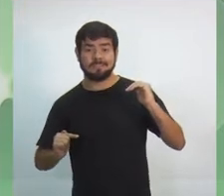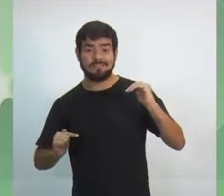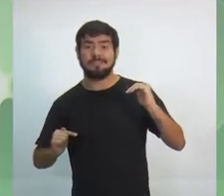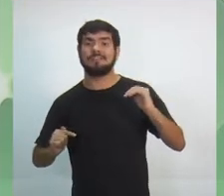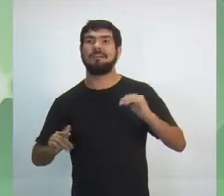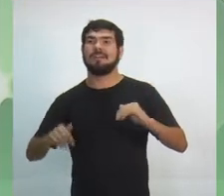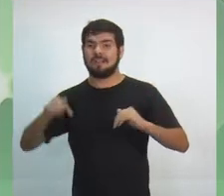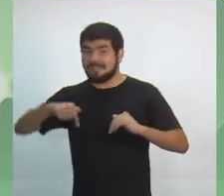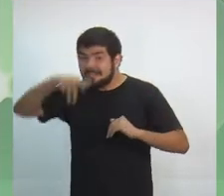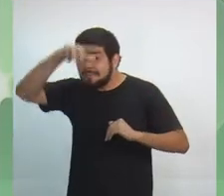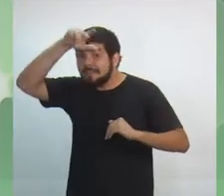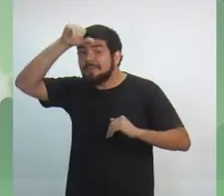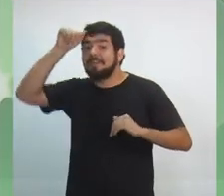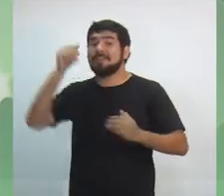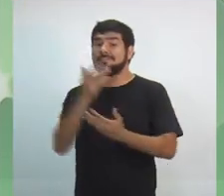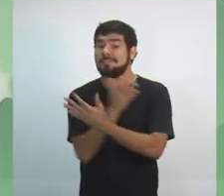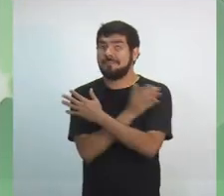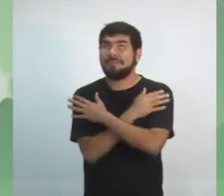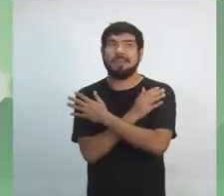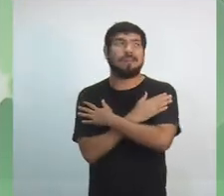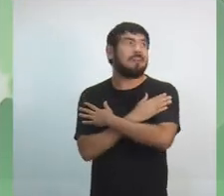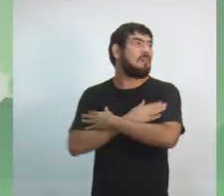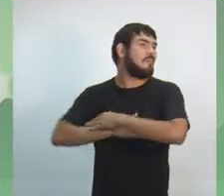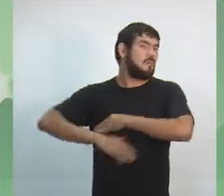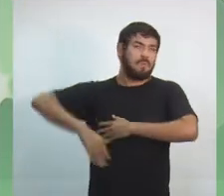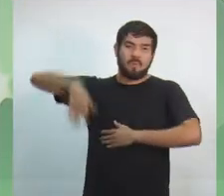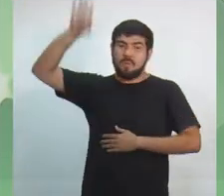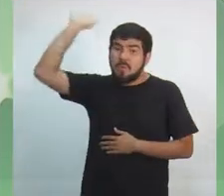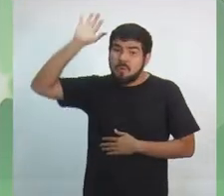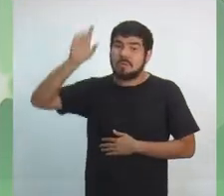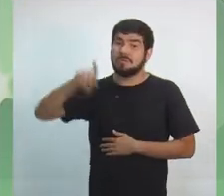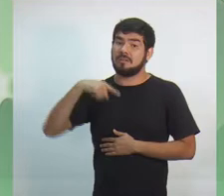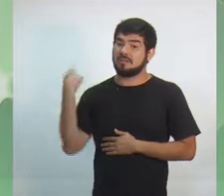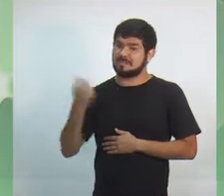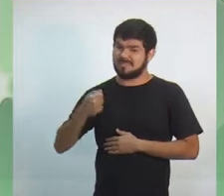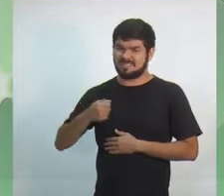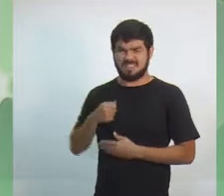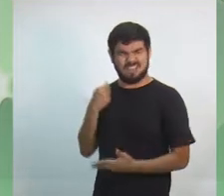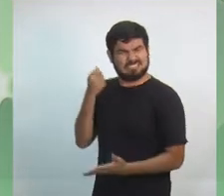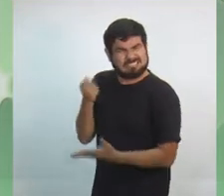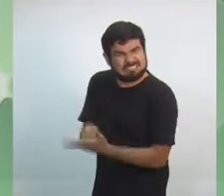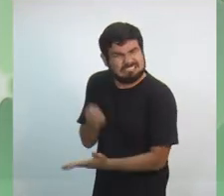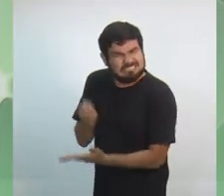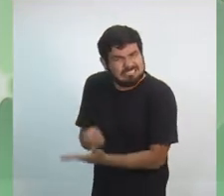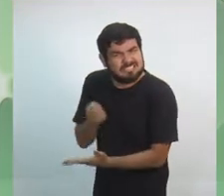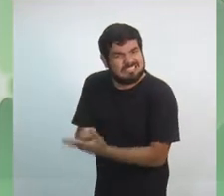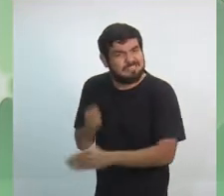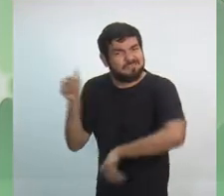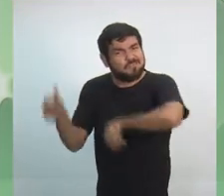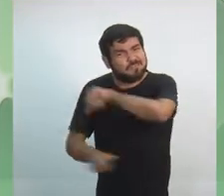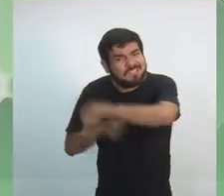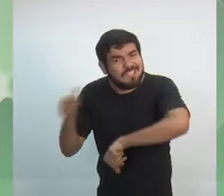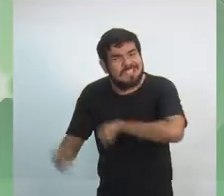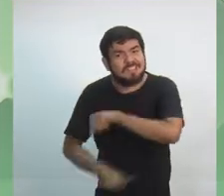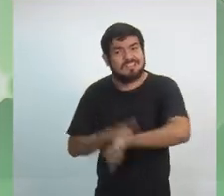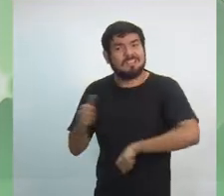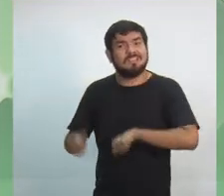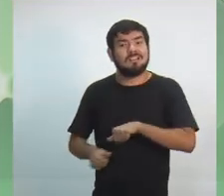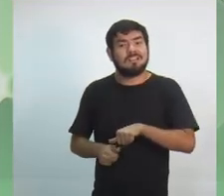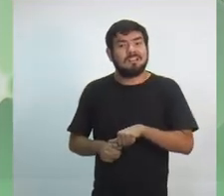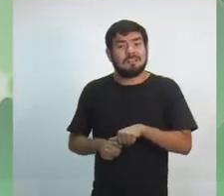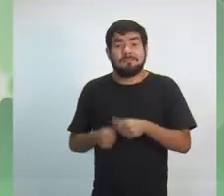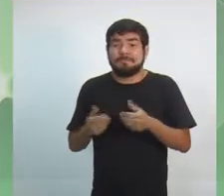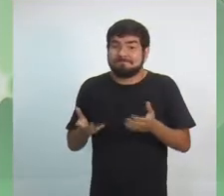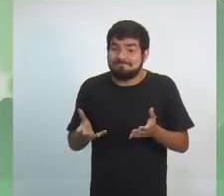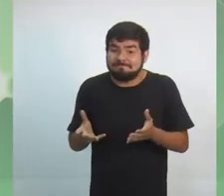Brasil. Nós precisamos enfrentar essa realidade. Parte disso está relacionado à questão do polo industrial